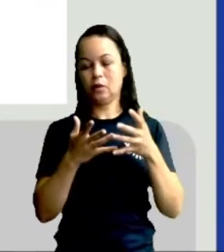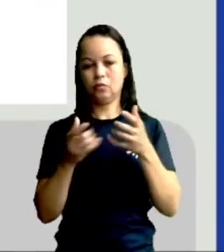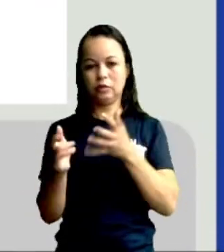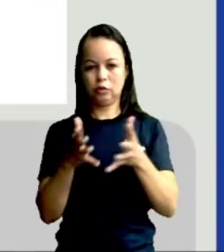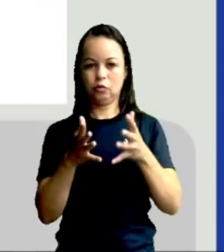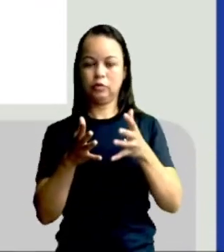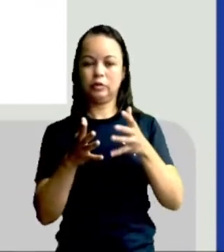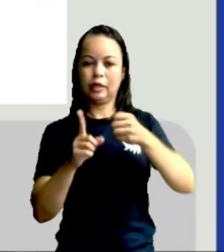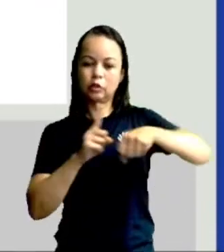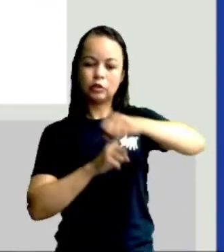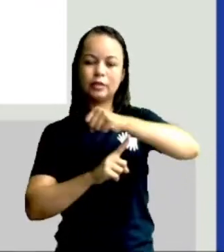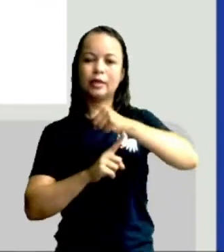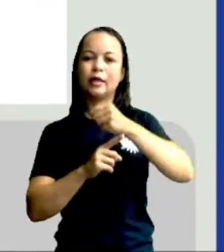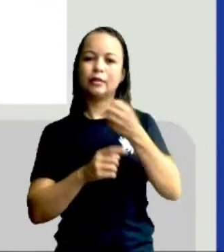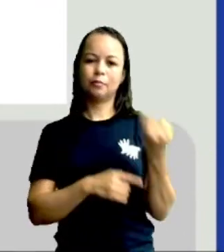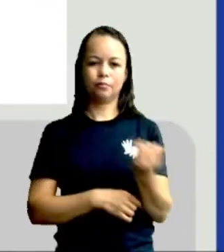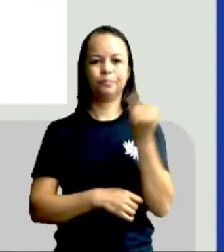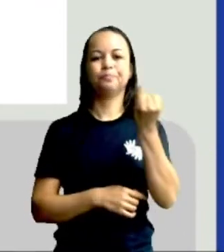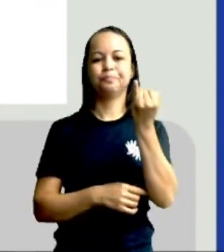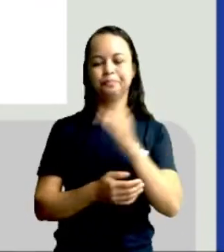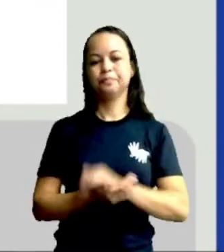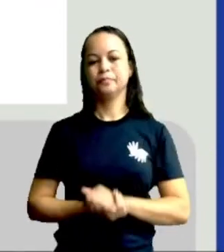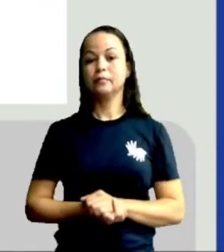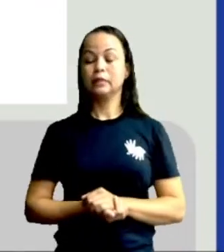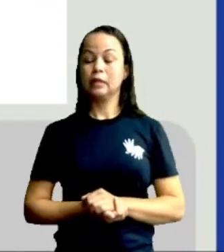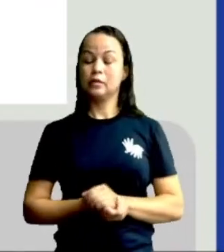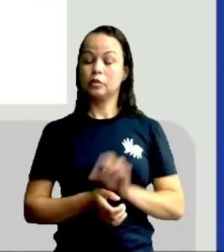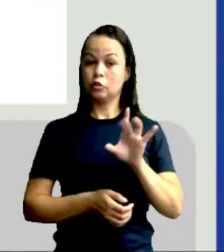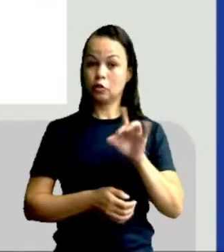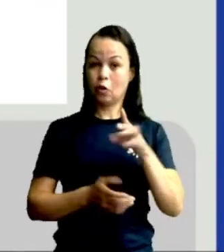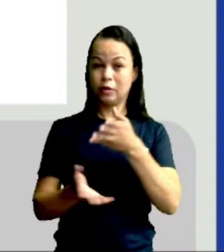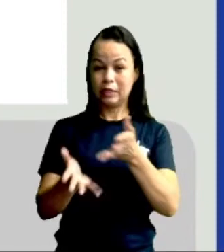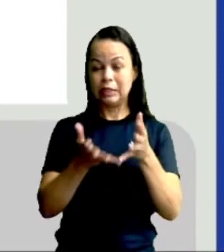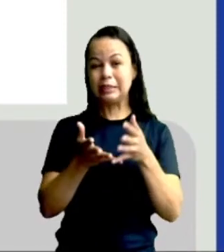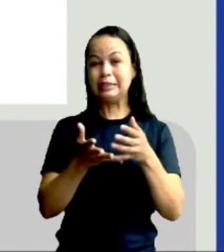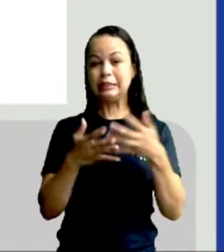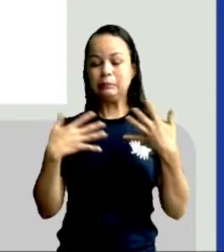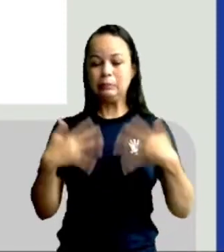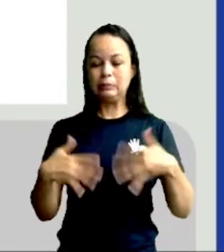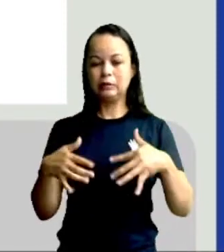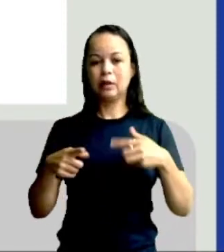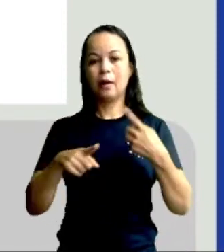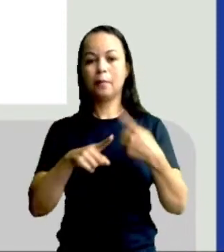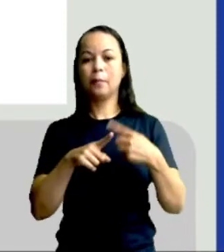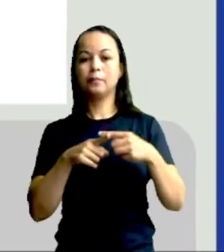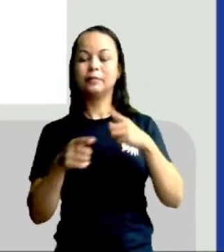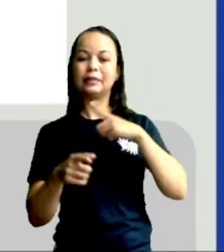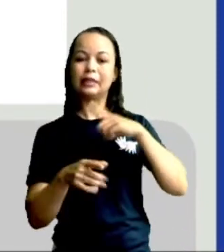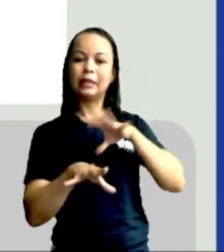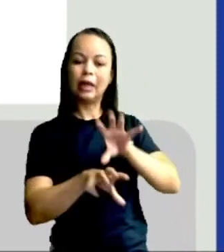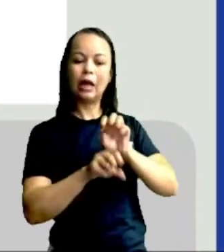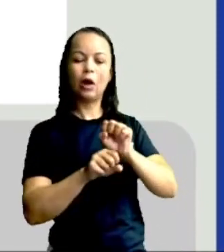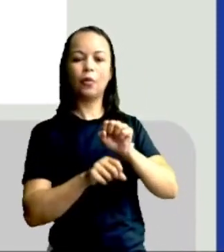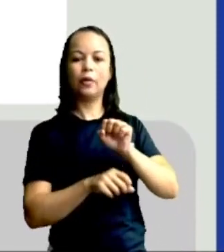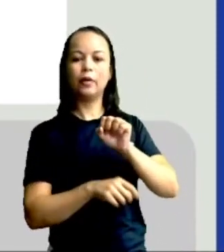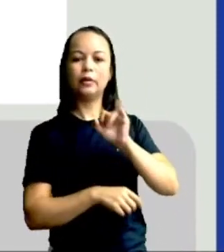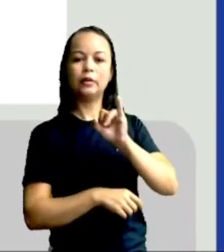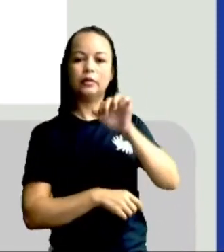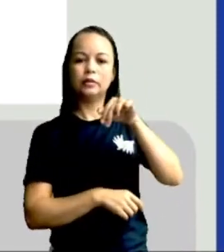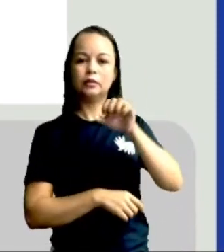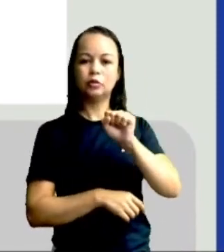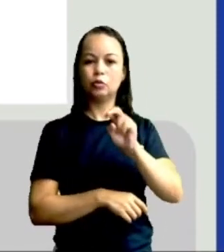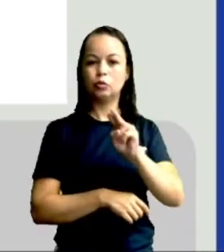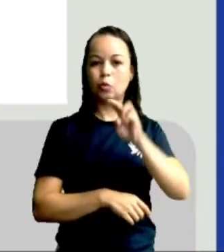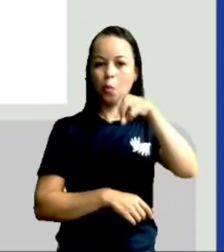para a sociedade. Só que isso aí, gente, é um preço muito caro para que a gente possa ter esses insumos. Porque, com certeza,